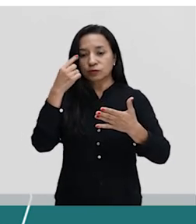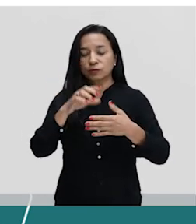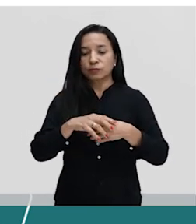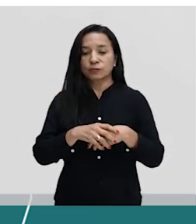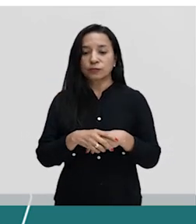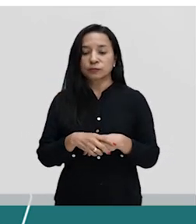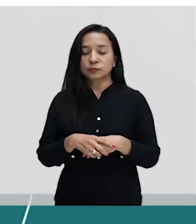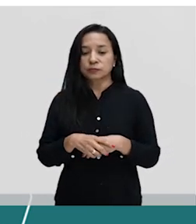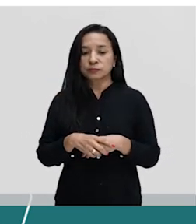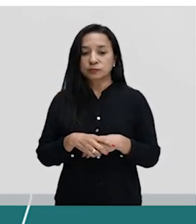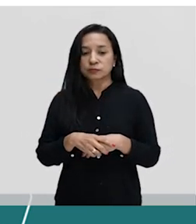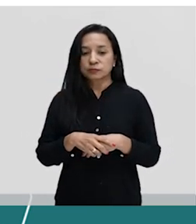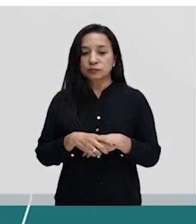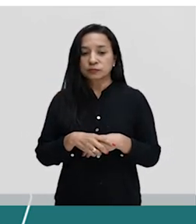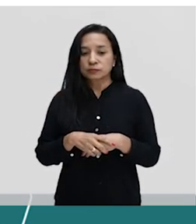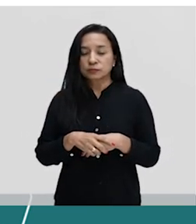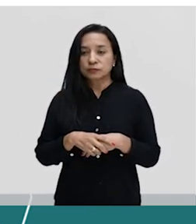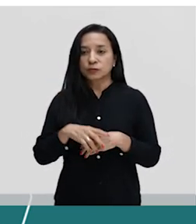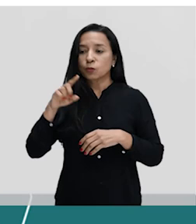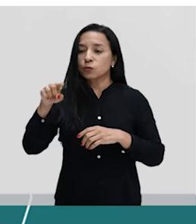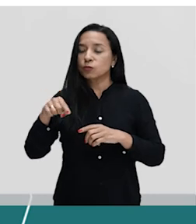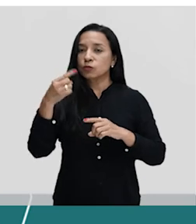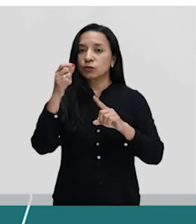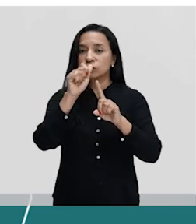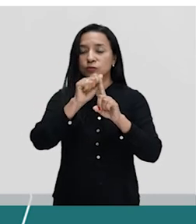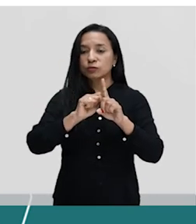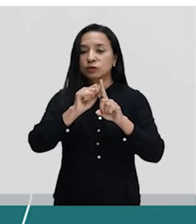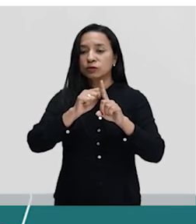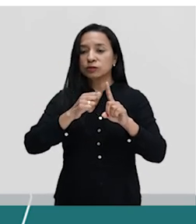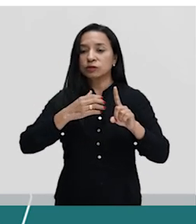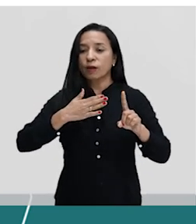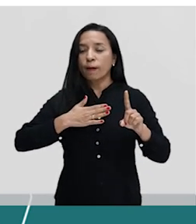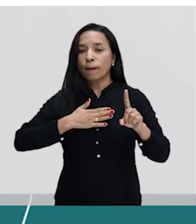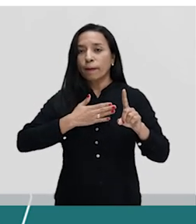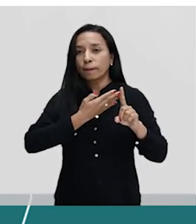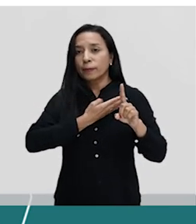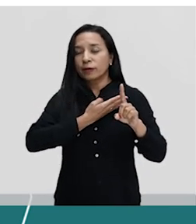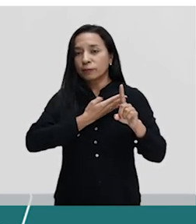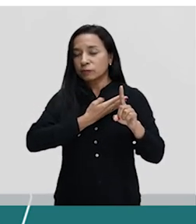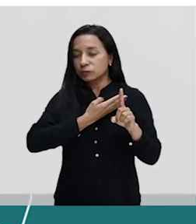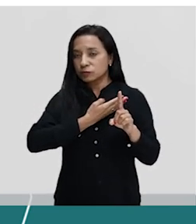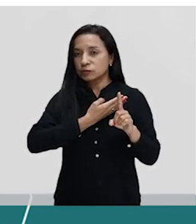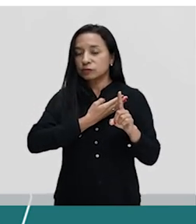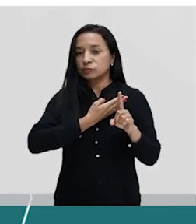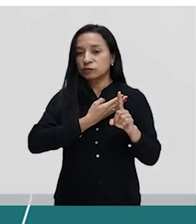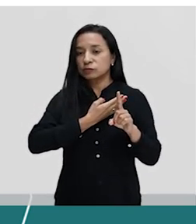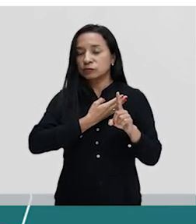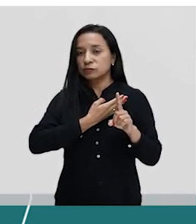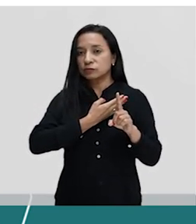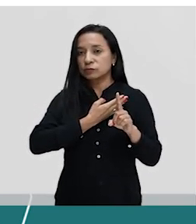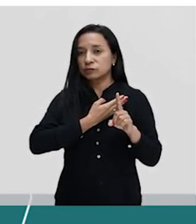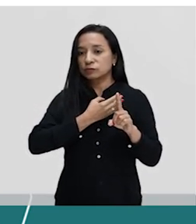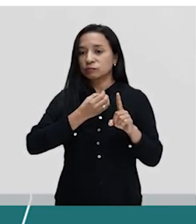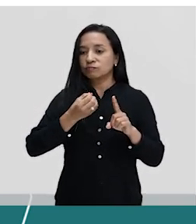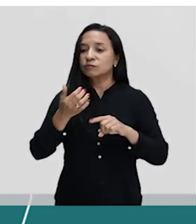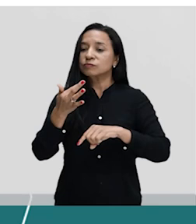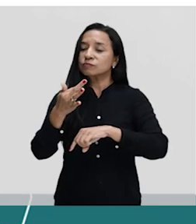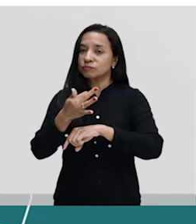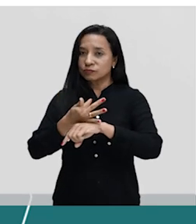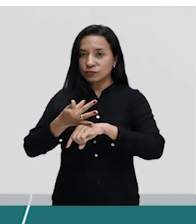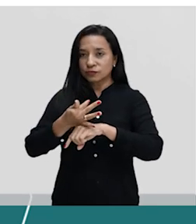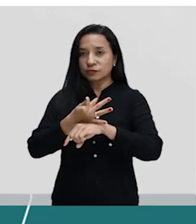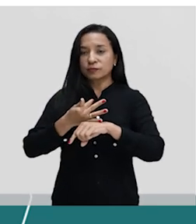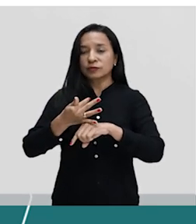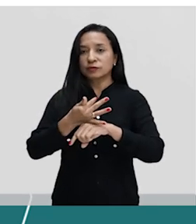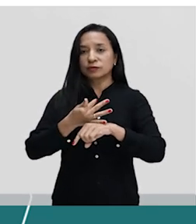meus colegas vão sair de férias, né?